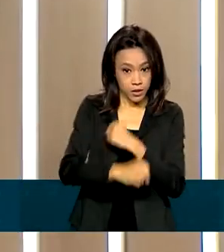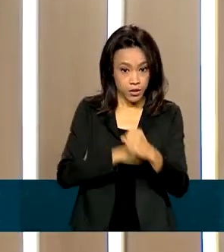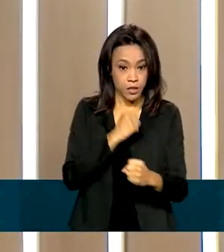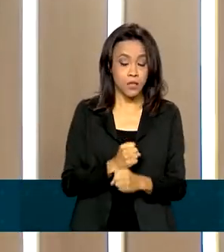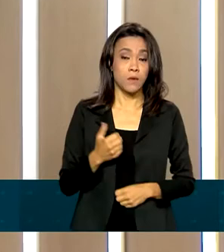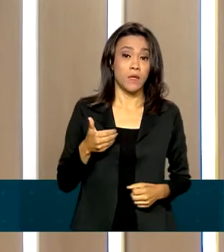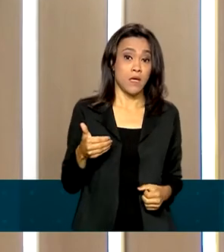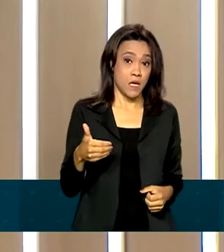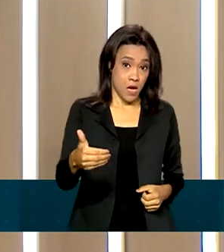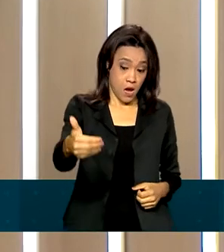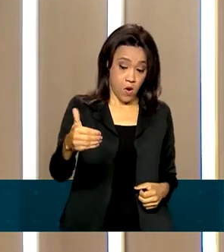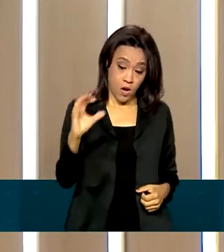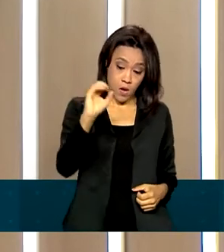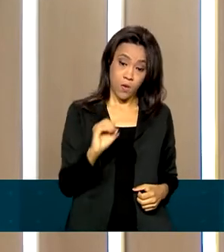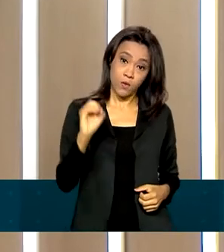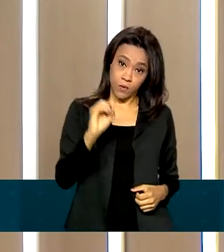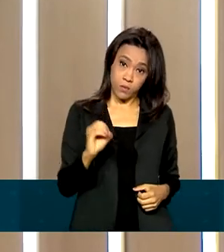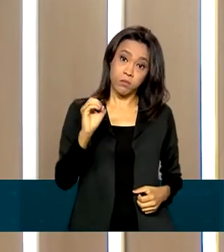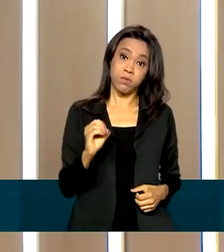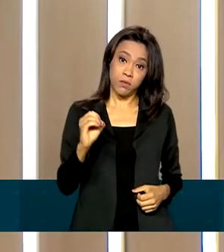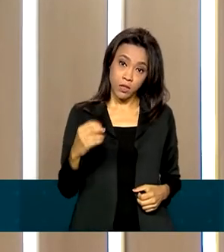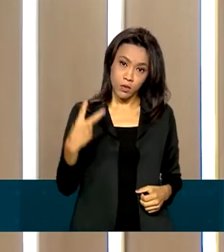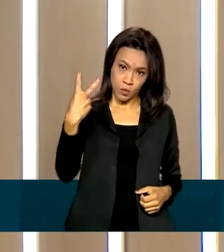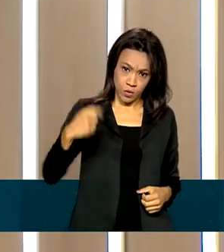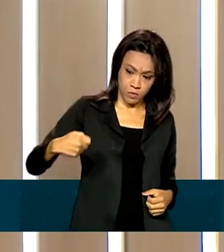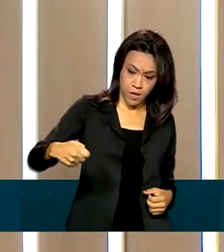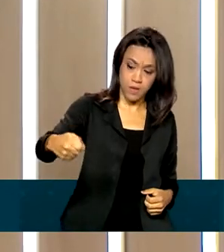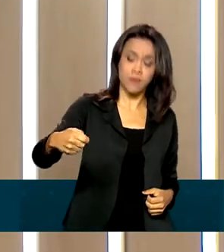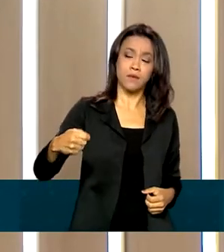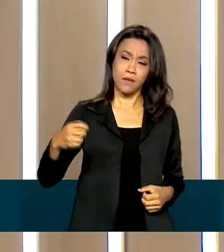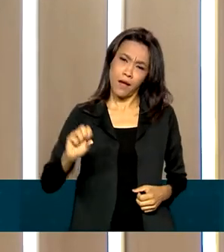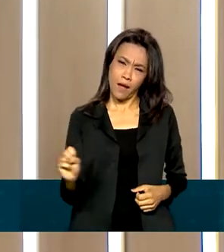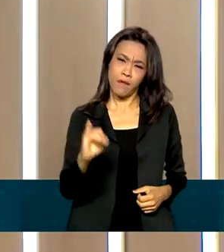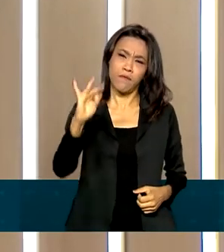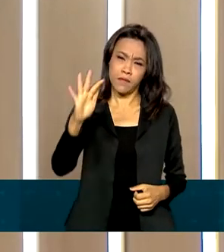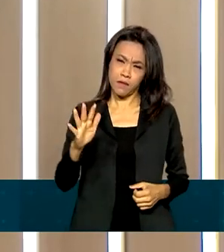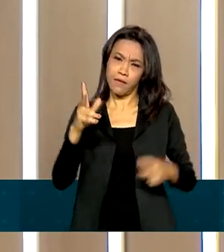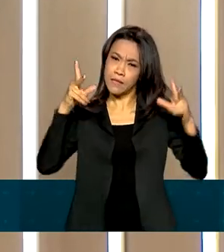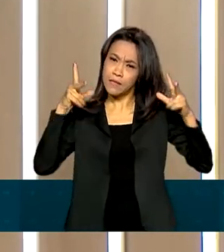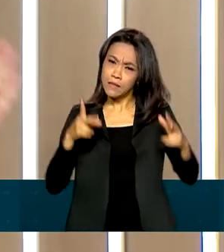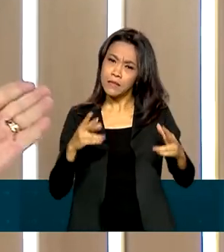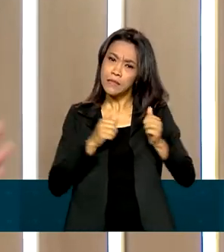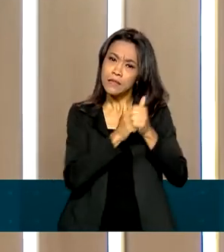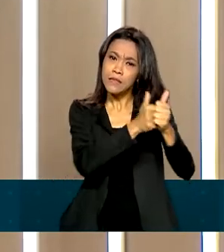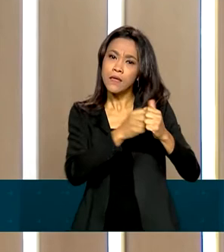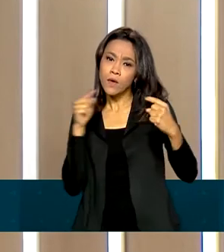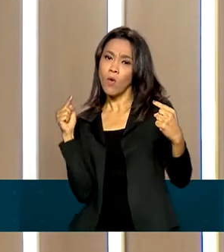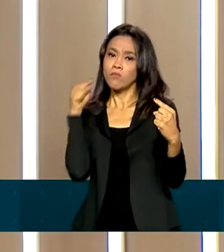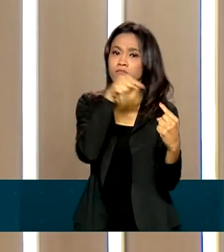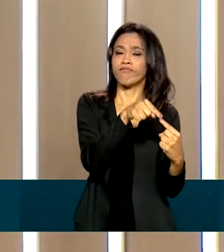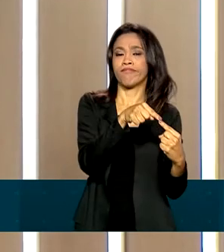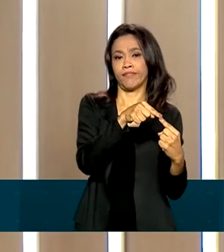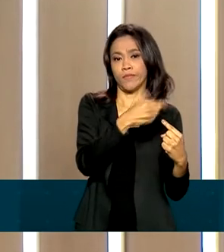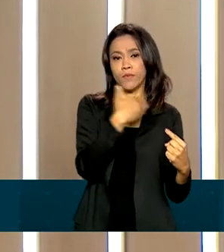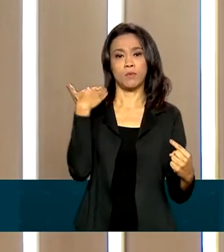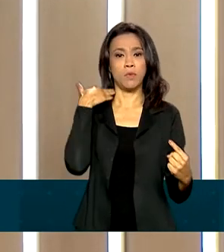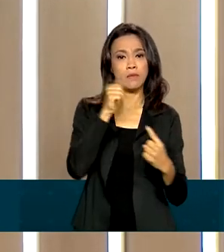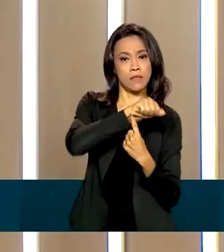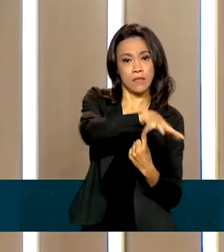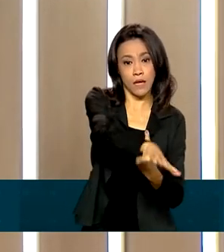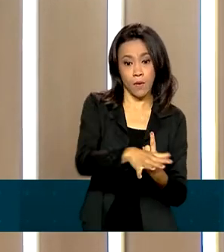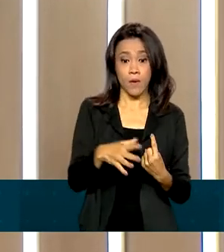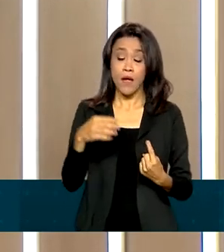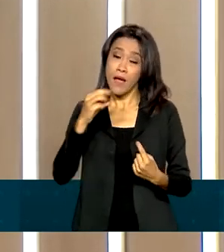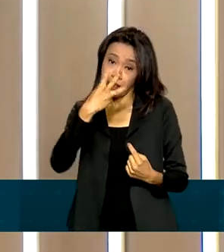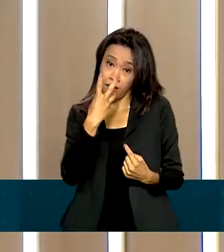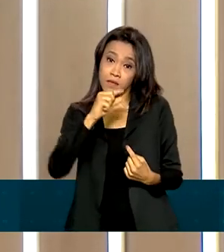se repetir nos próximos dois meses, então a inflação vai ficar muito próxima da meta do Banco Central. Lembrando que o teto é de 3,5%,